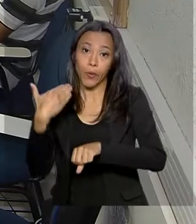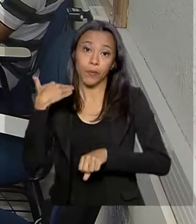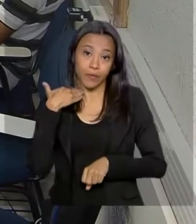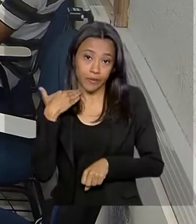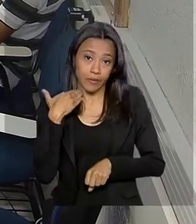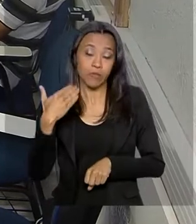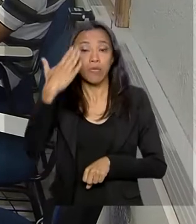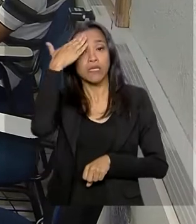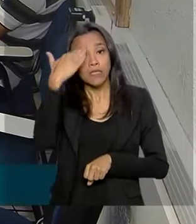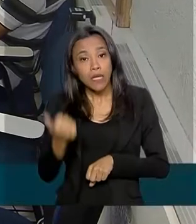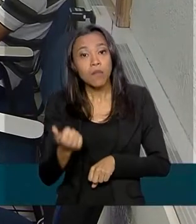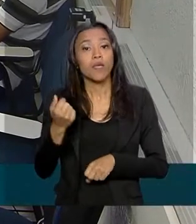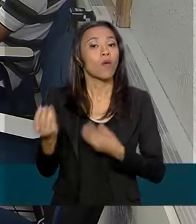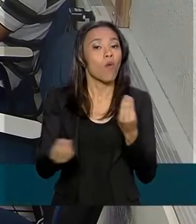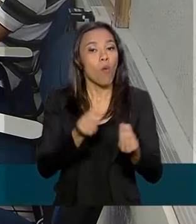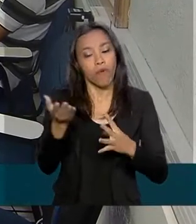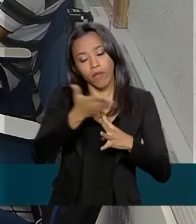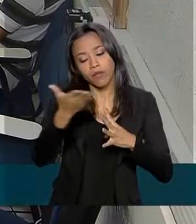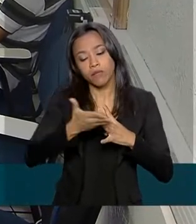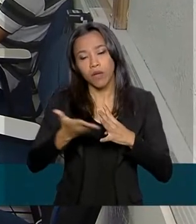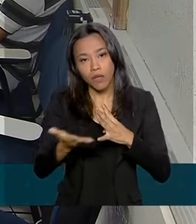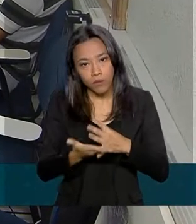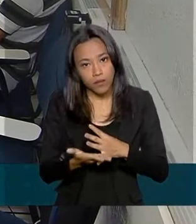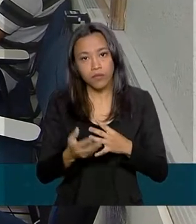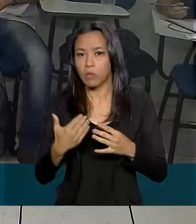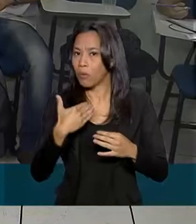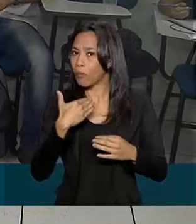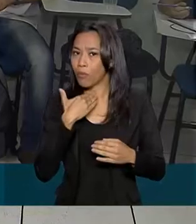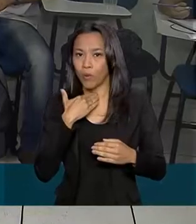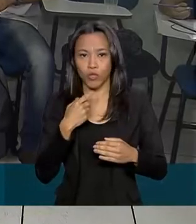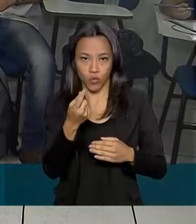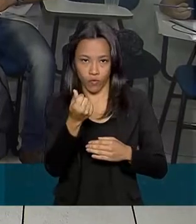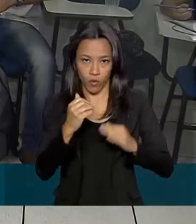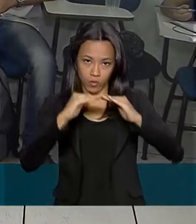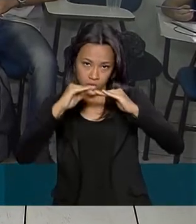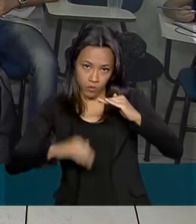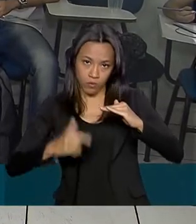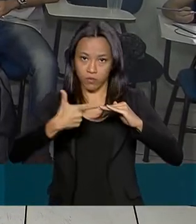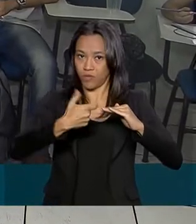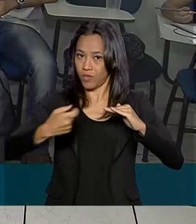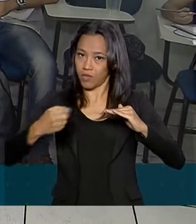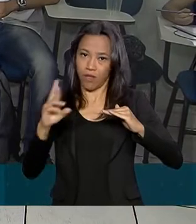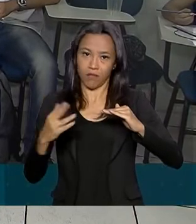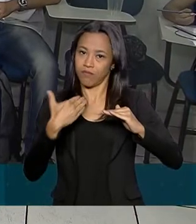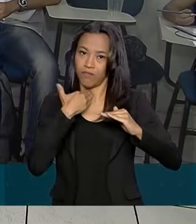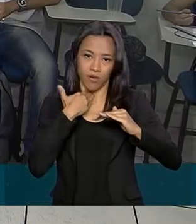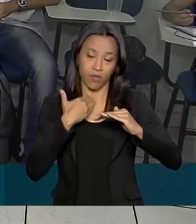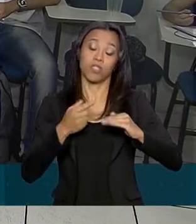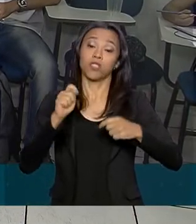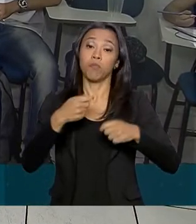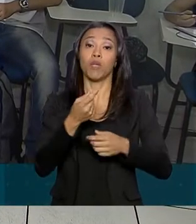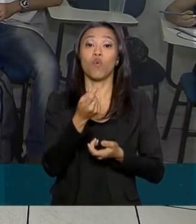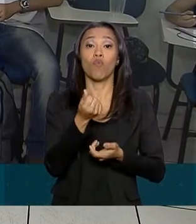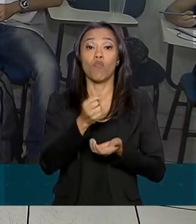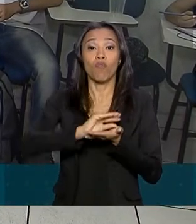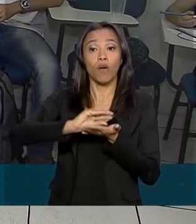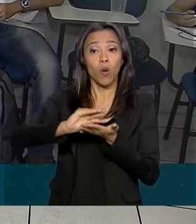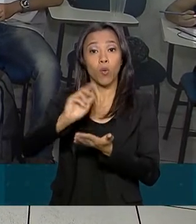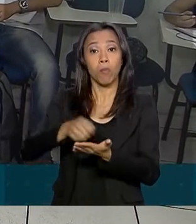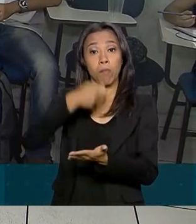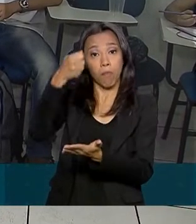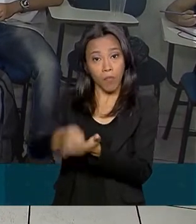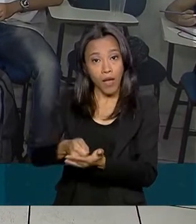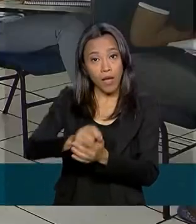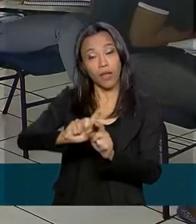resultante da renegociação não poderá ser inferior a 200 reais. E há ainda a parcela de entrada de 10% da dívida